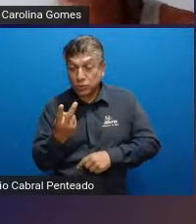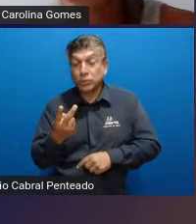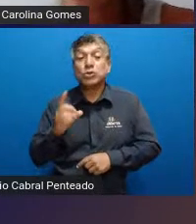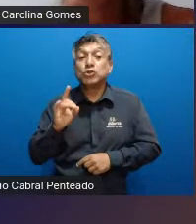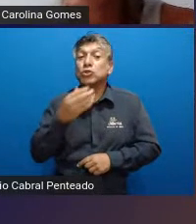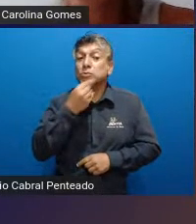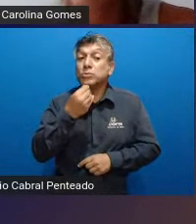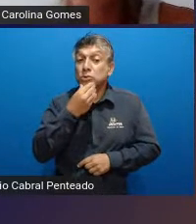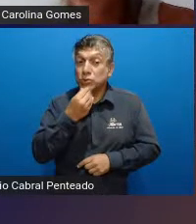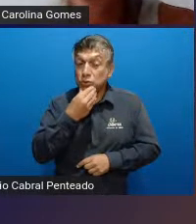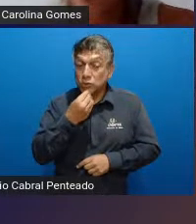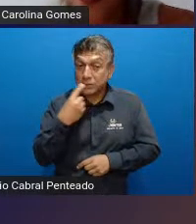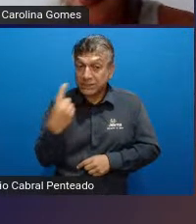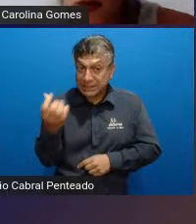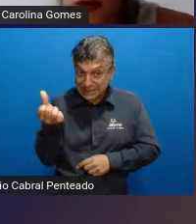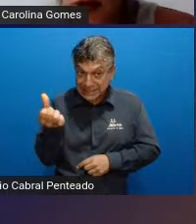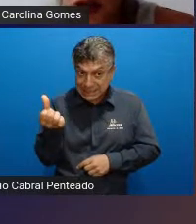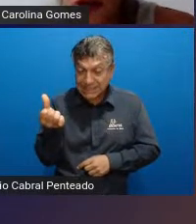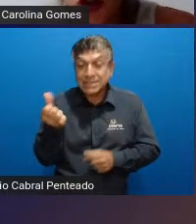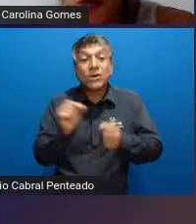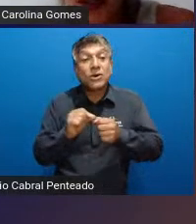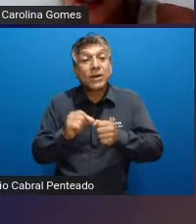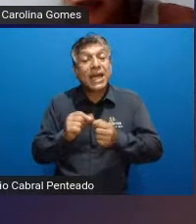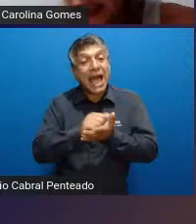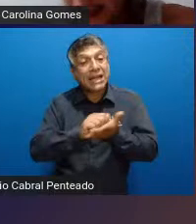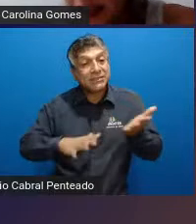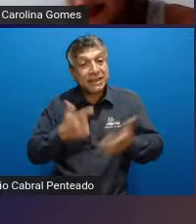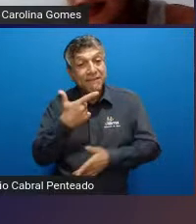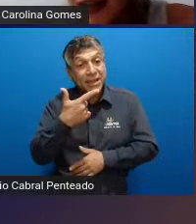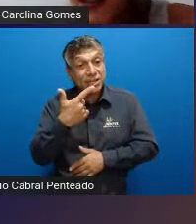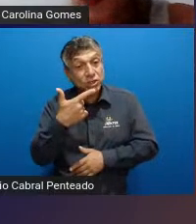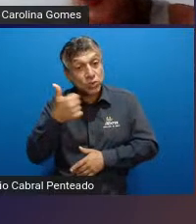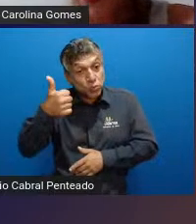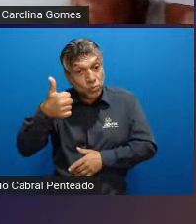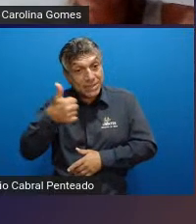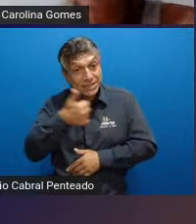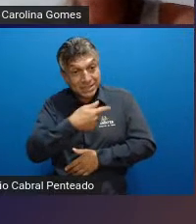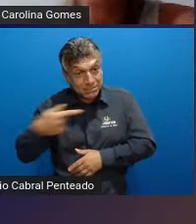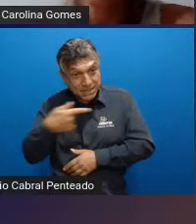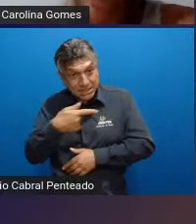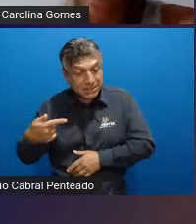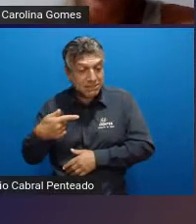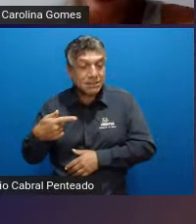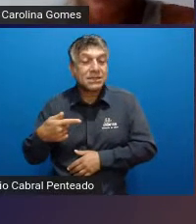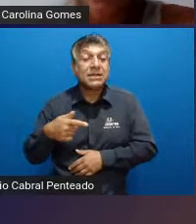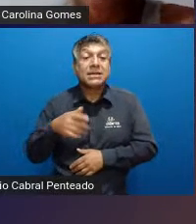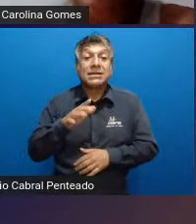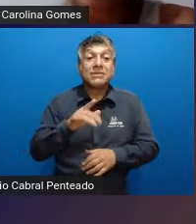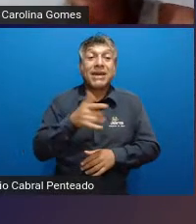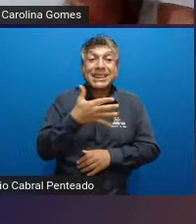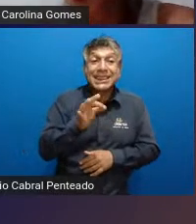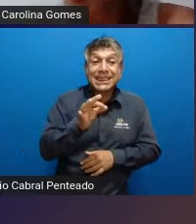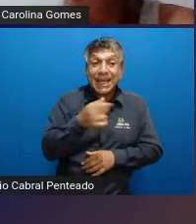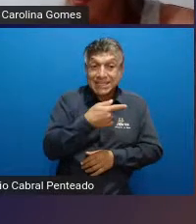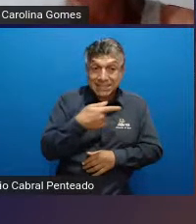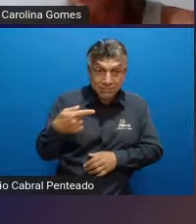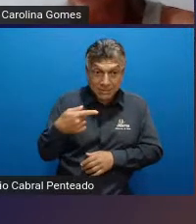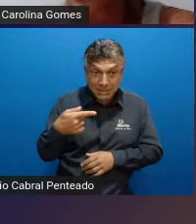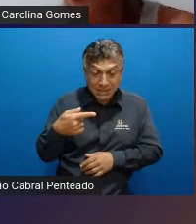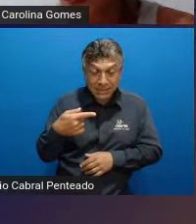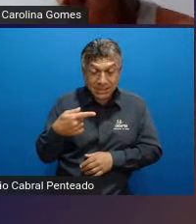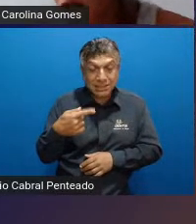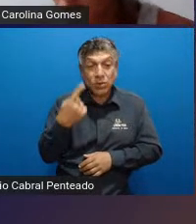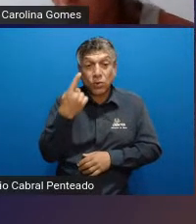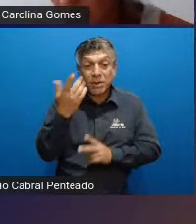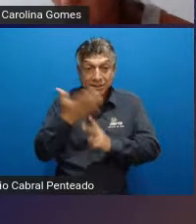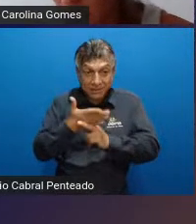masculino foi atividade de natação durante 21 semanas sendo que 10 semanas de atividade uma semana de intervalo